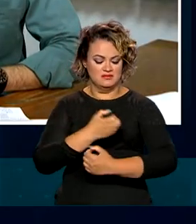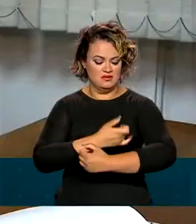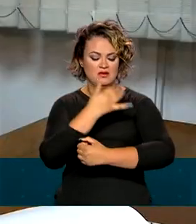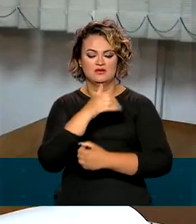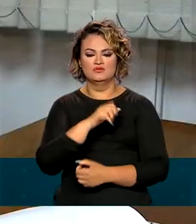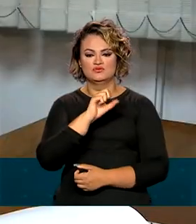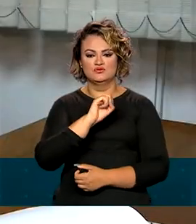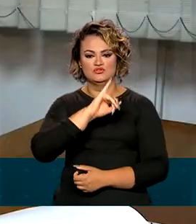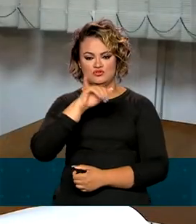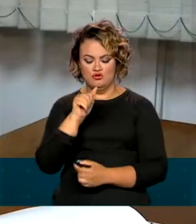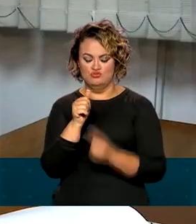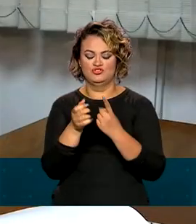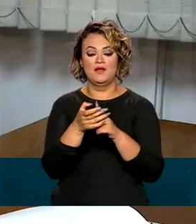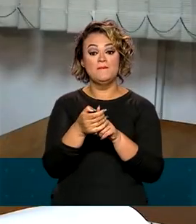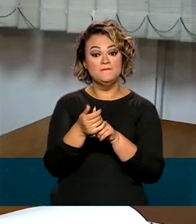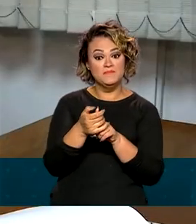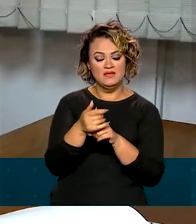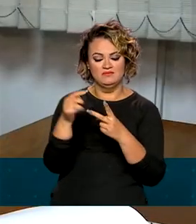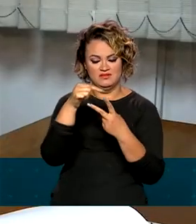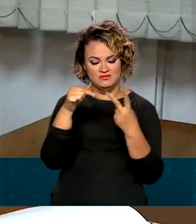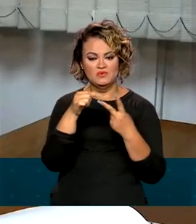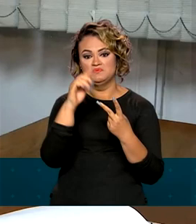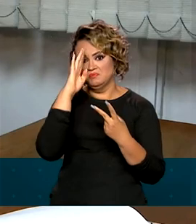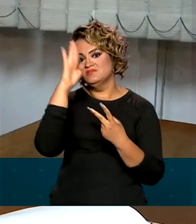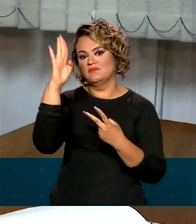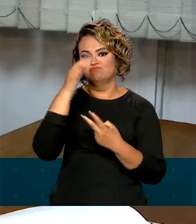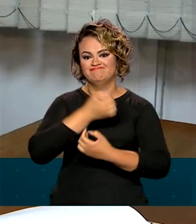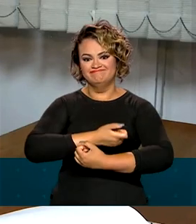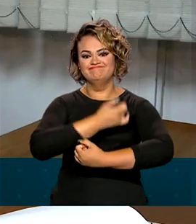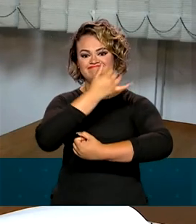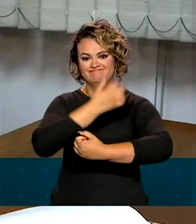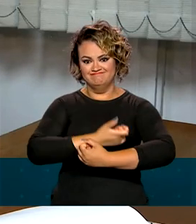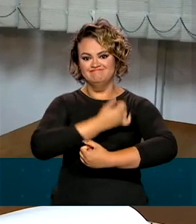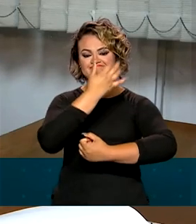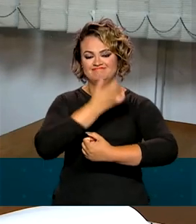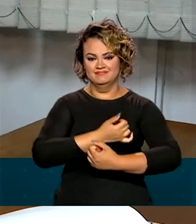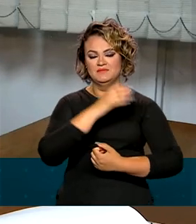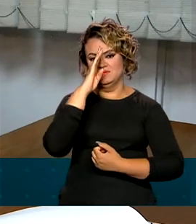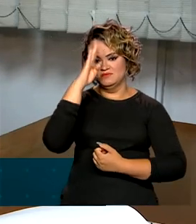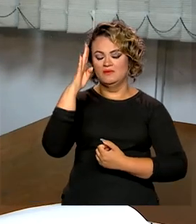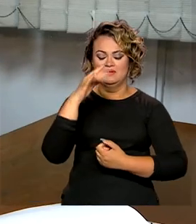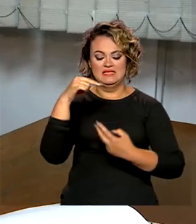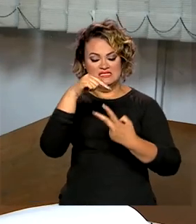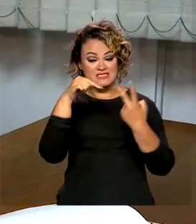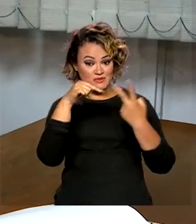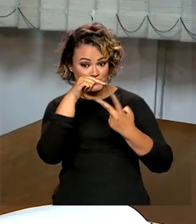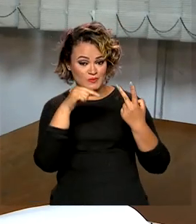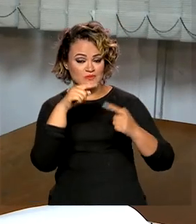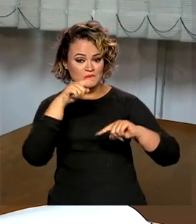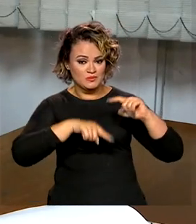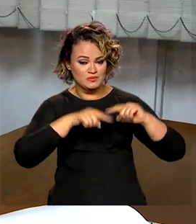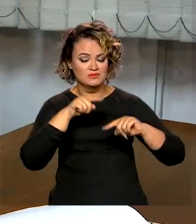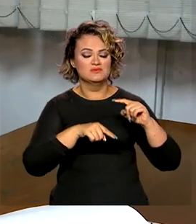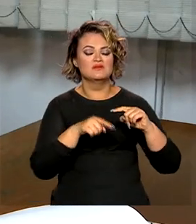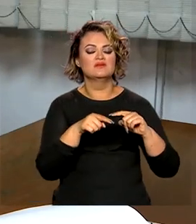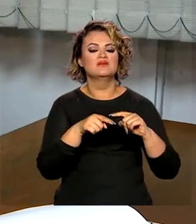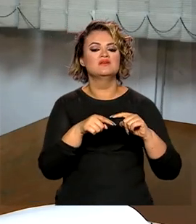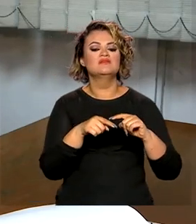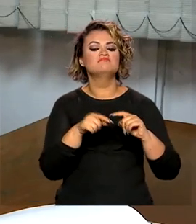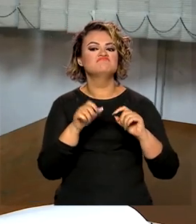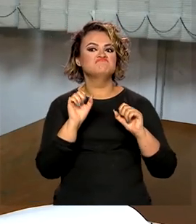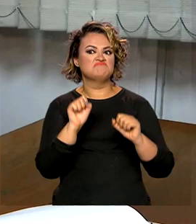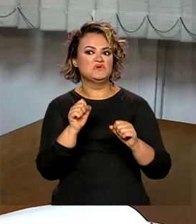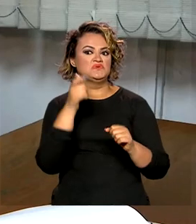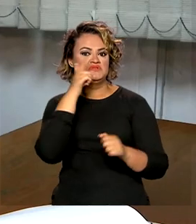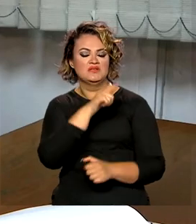e o milho sempre serão o destaque aqui das nossas culturas. As duas juntas devem produzir mais